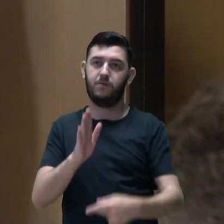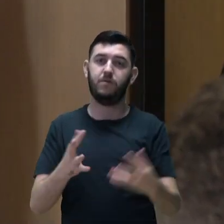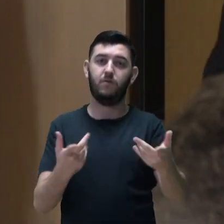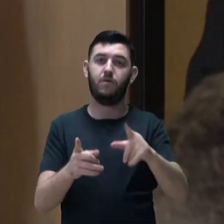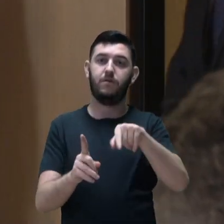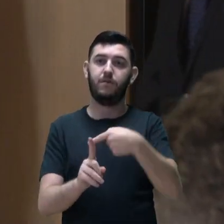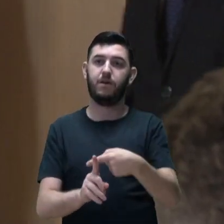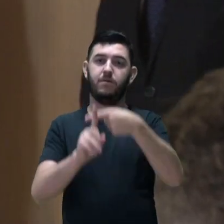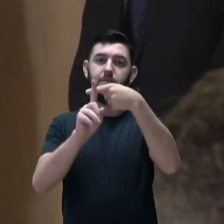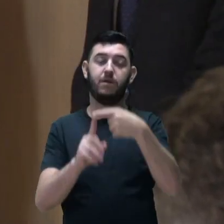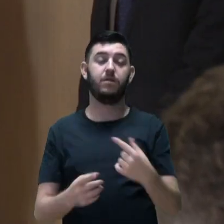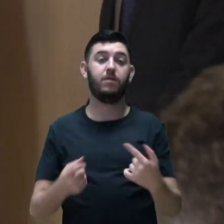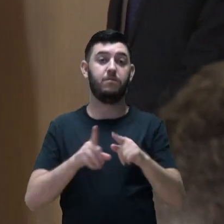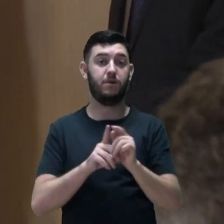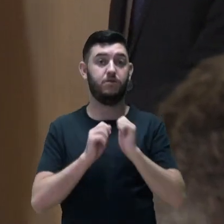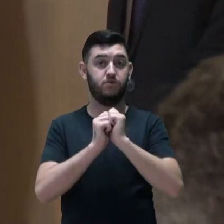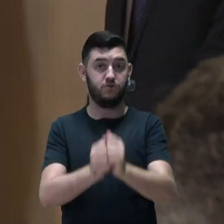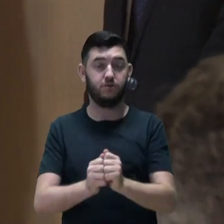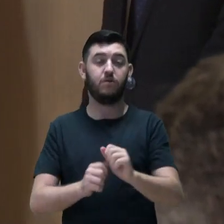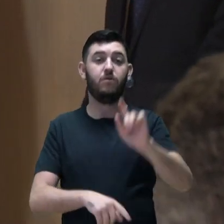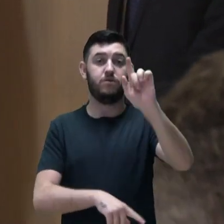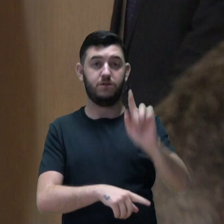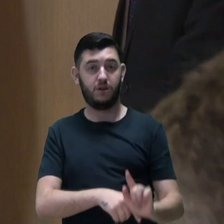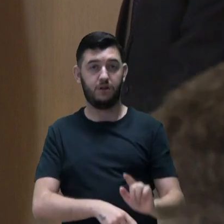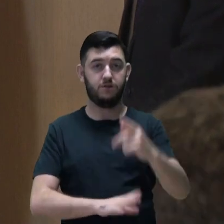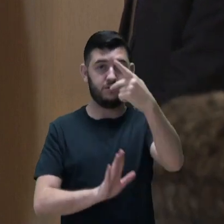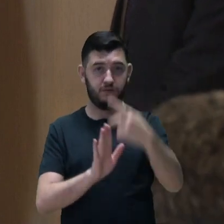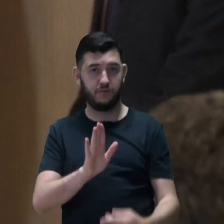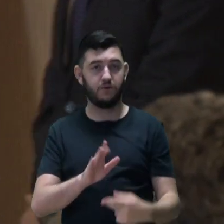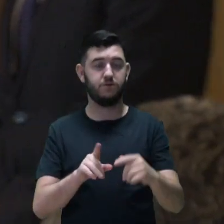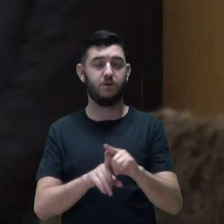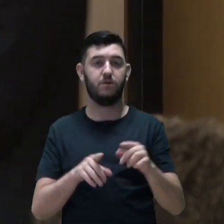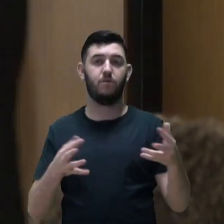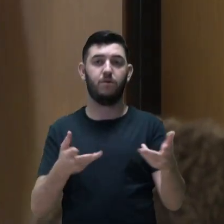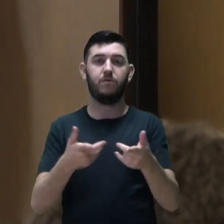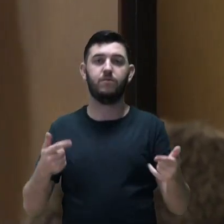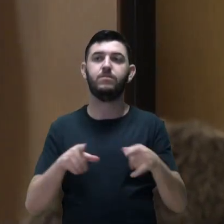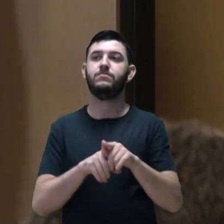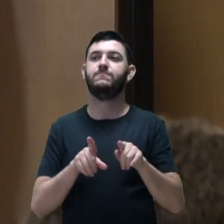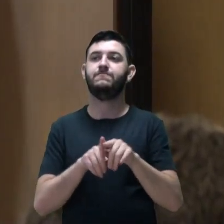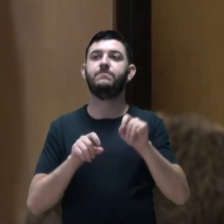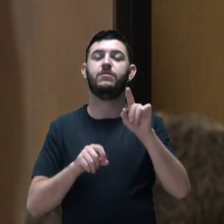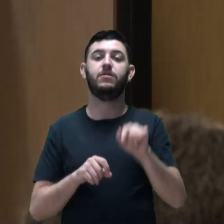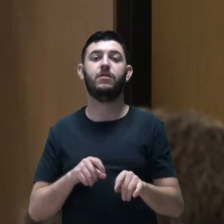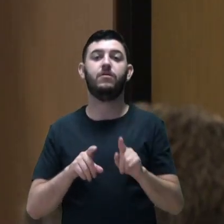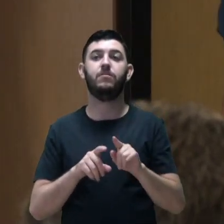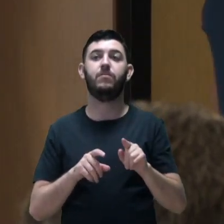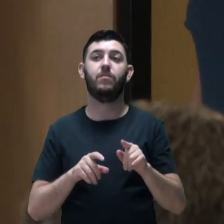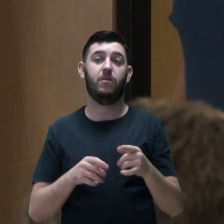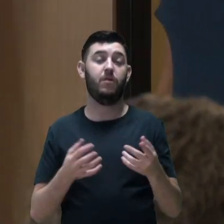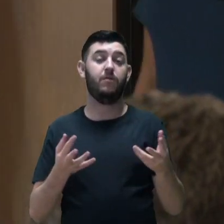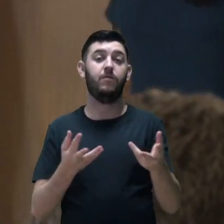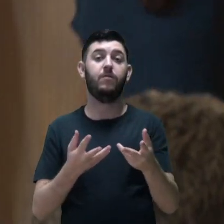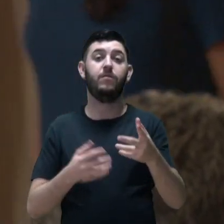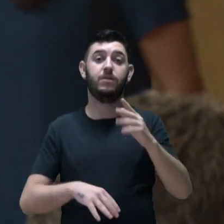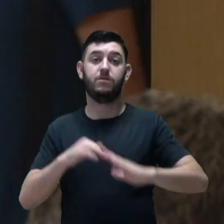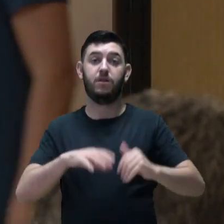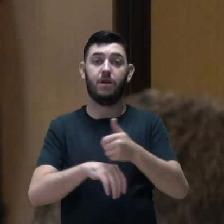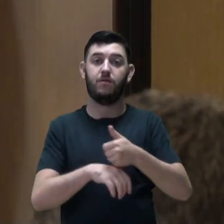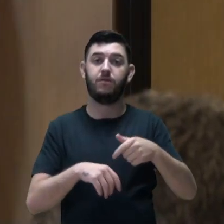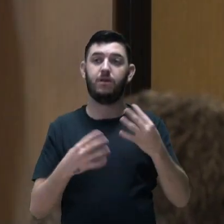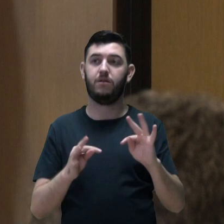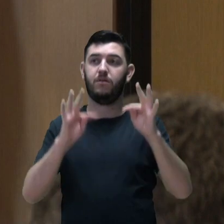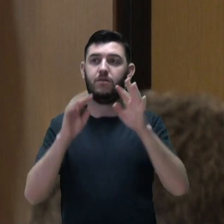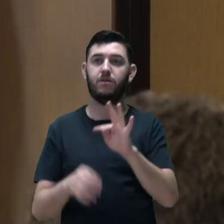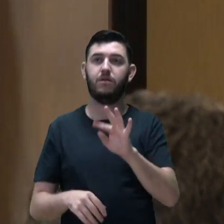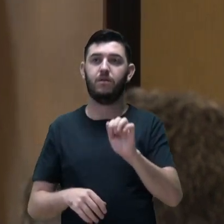acompanhado da gerente de projeto da diretoria de articulação e fortalecimento da educação profissional e tecnológica Tassiana